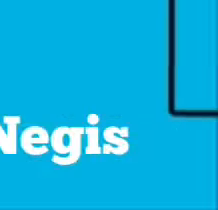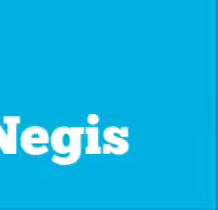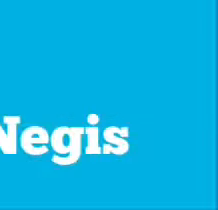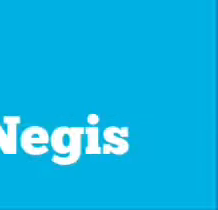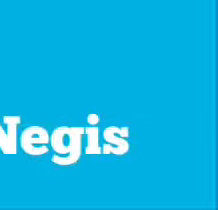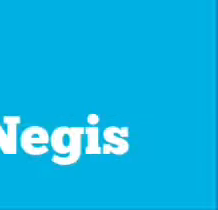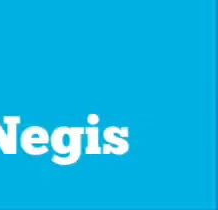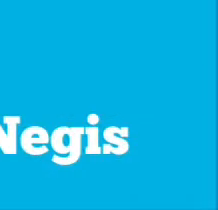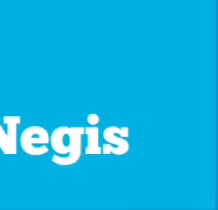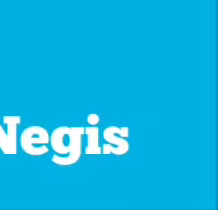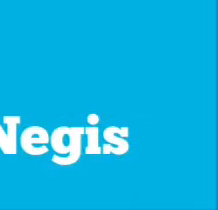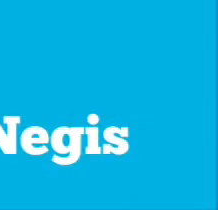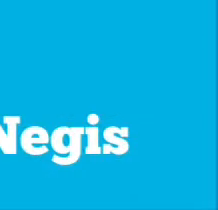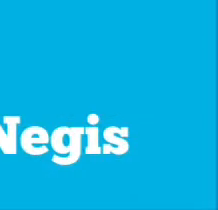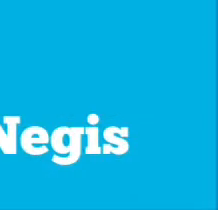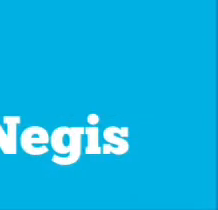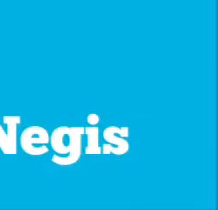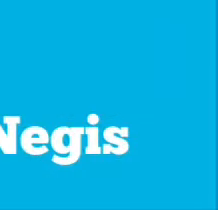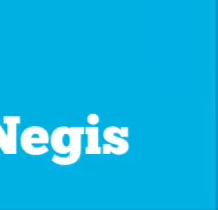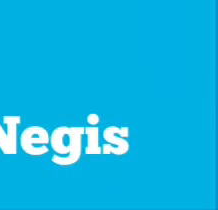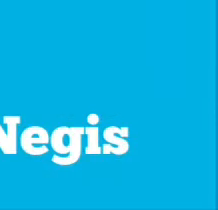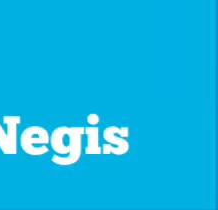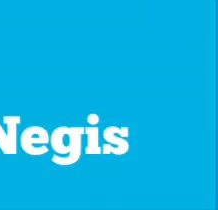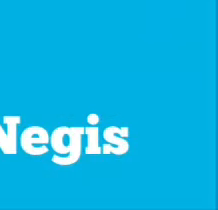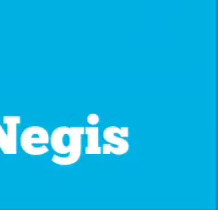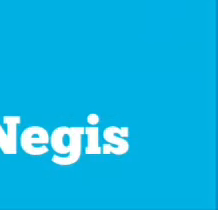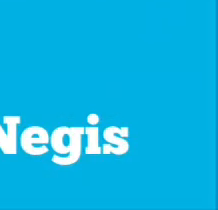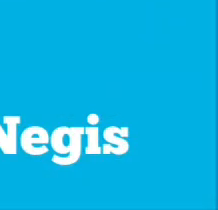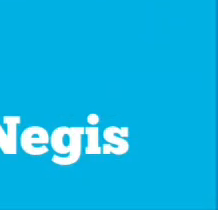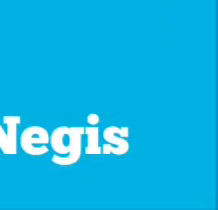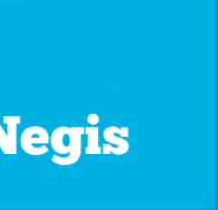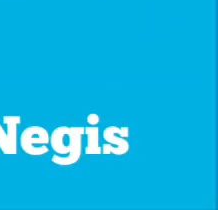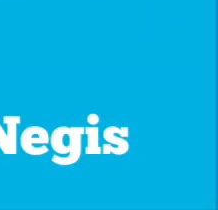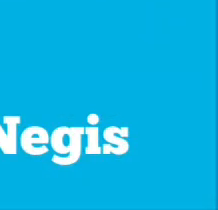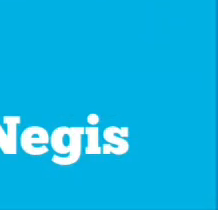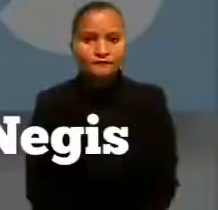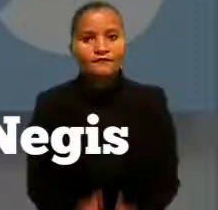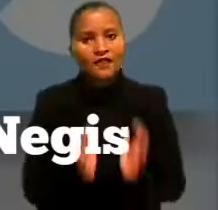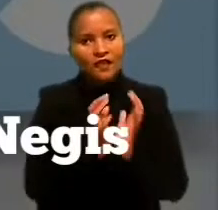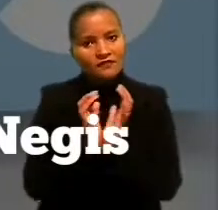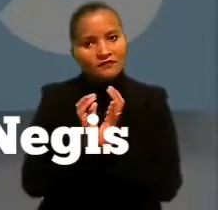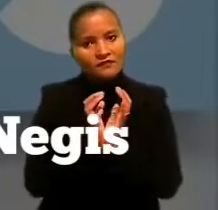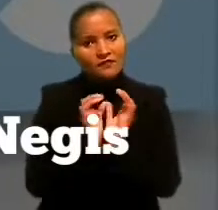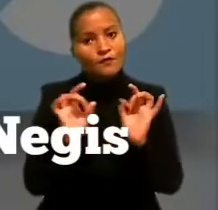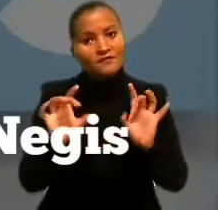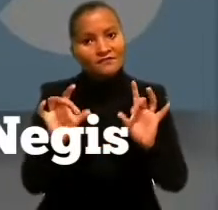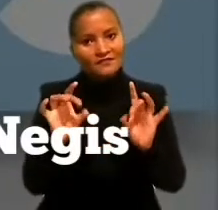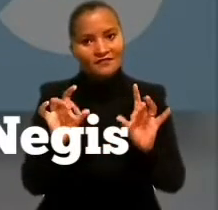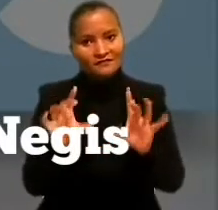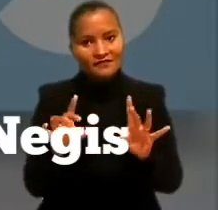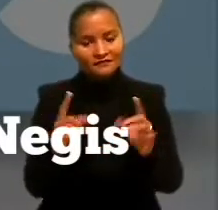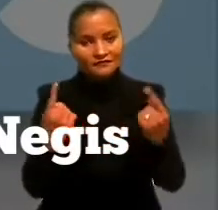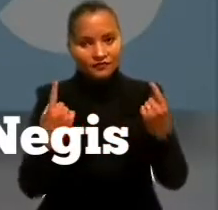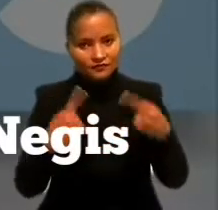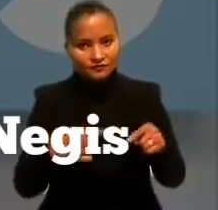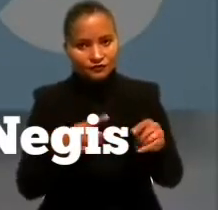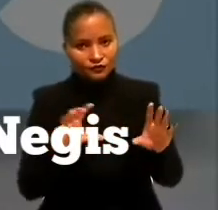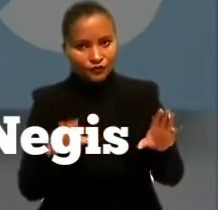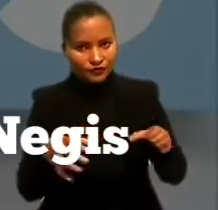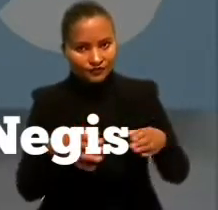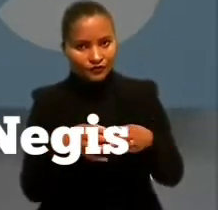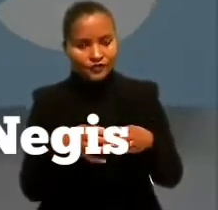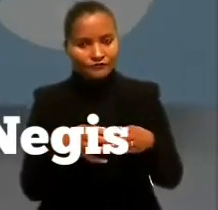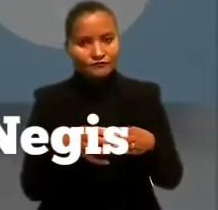Equipe, reportagem exclusiva sobre direitos trabalhistas. Fique com a reportagem completa. A sessão especializada em